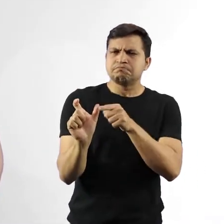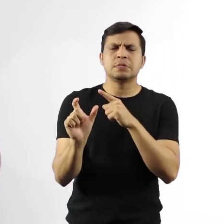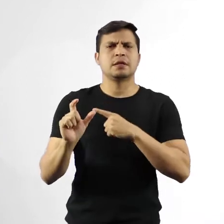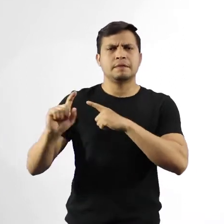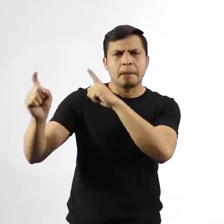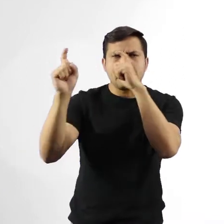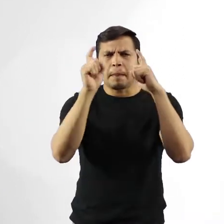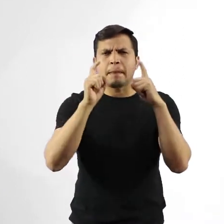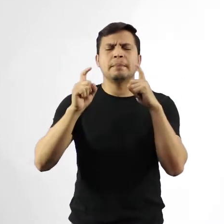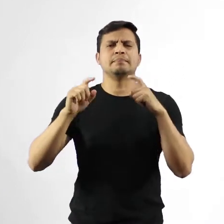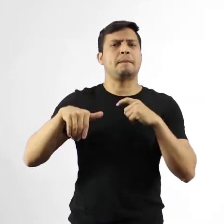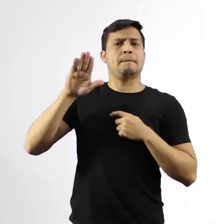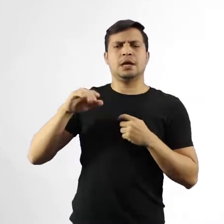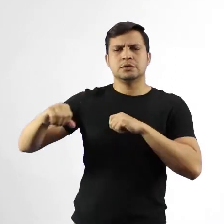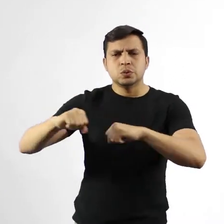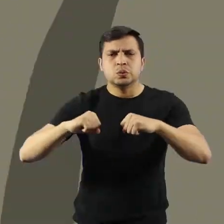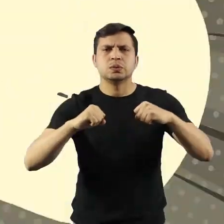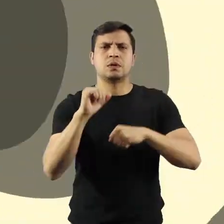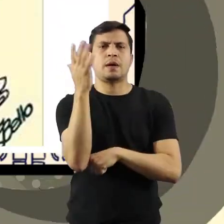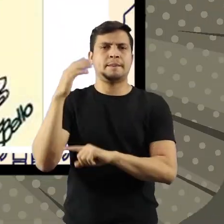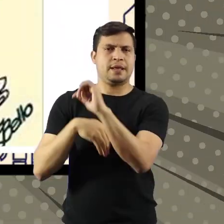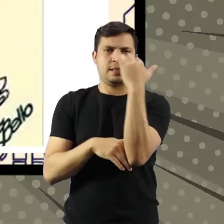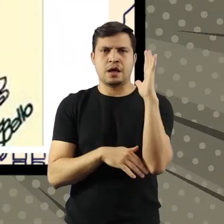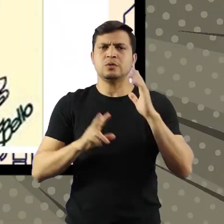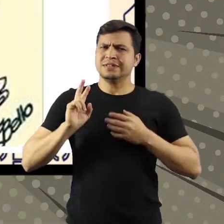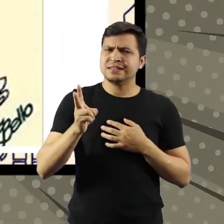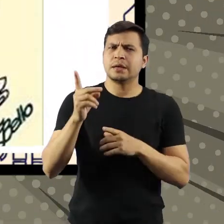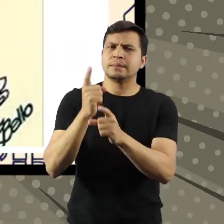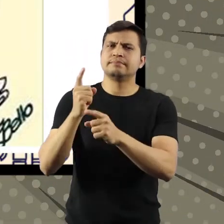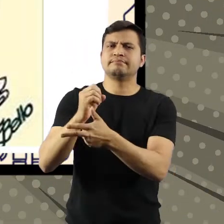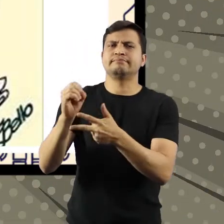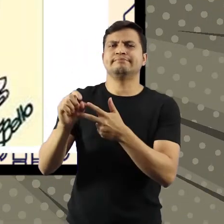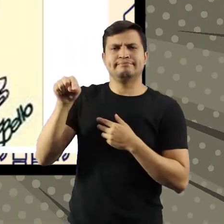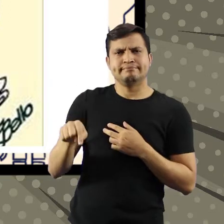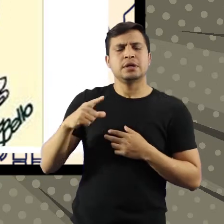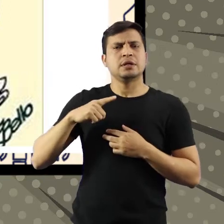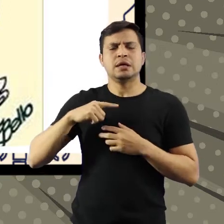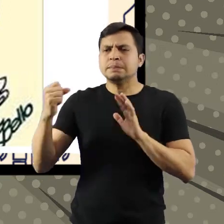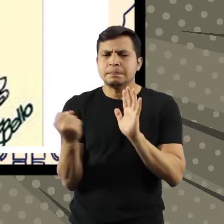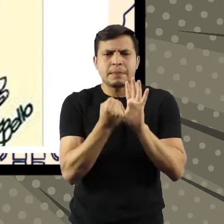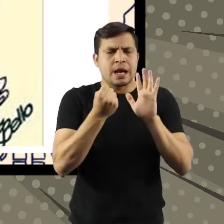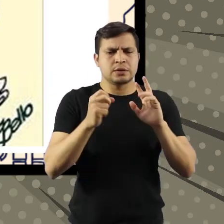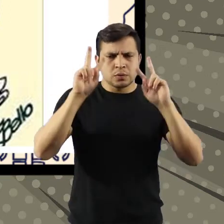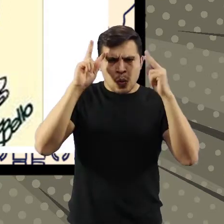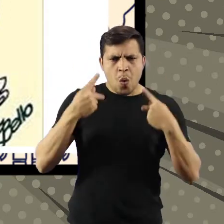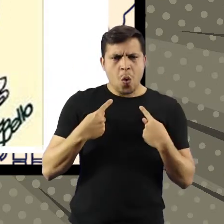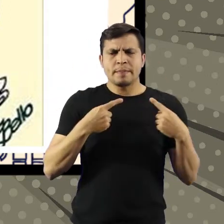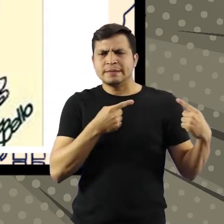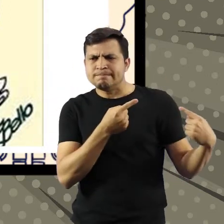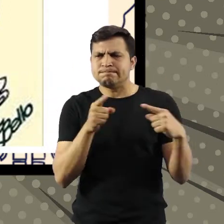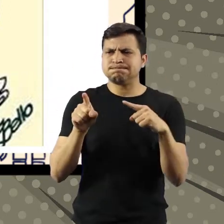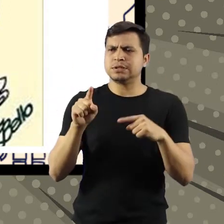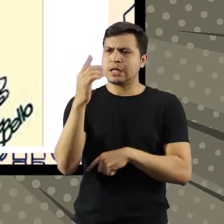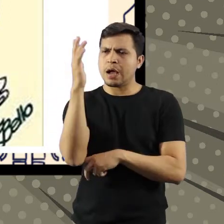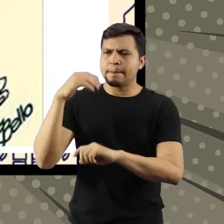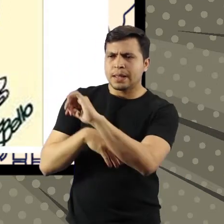discussões ambientais e sempre vem com tudo no Enem. Cai muita relação dos impactos que o homem causa no ambiente e